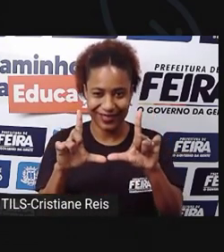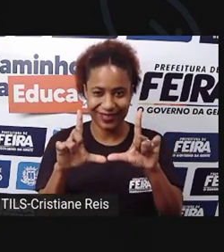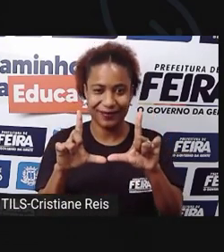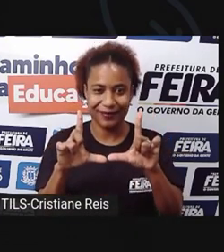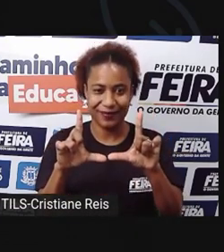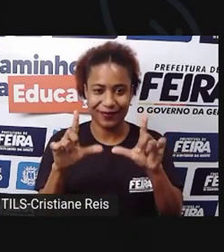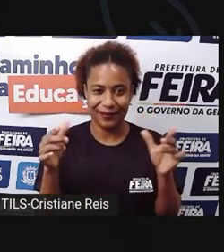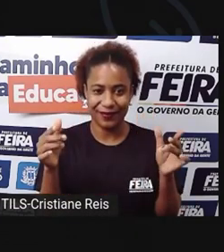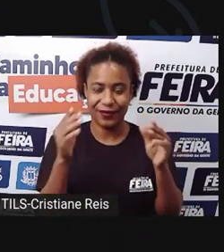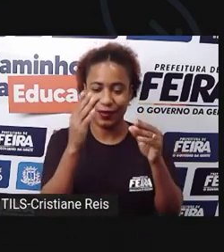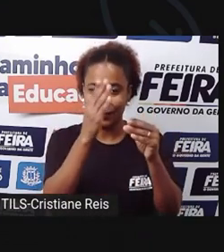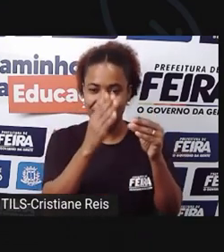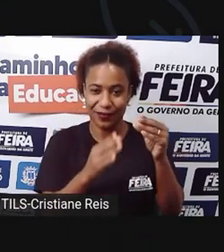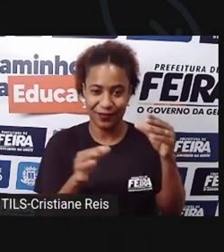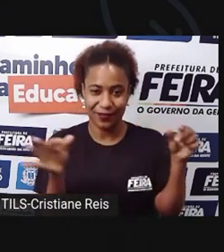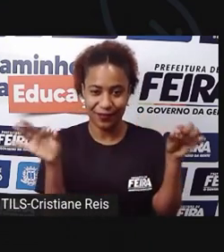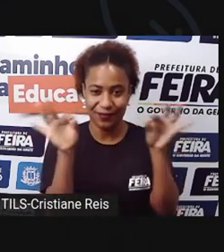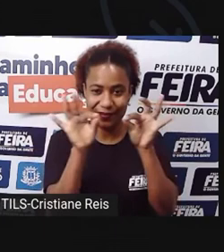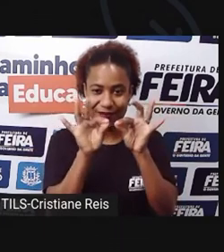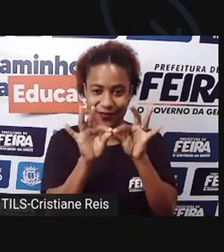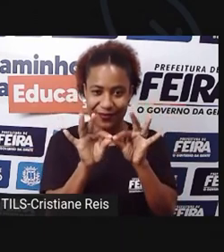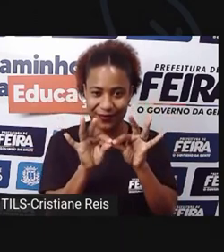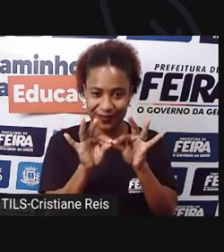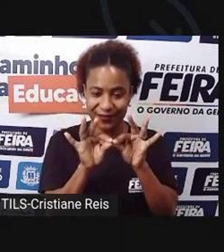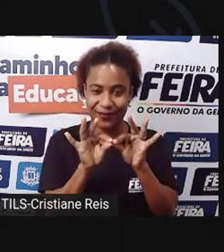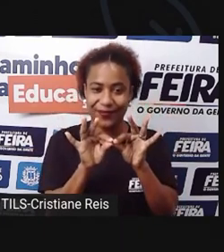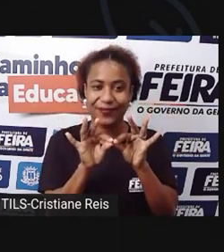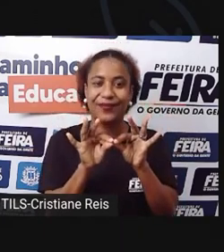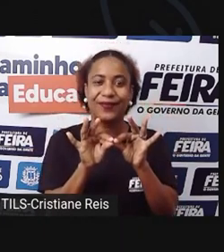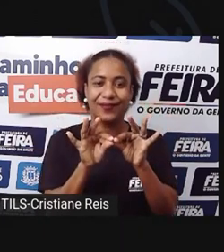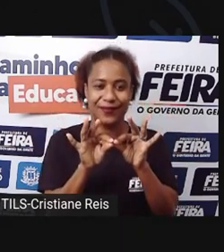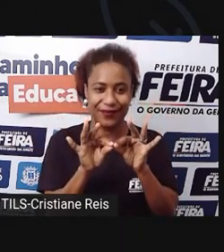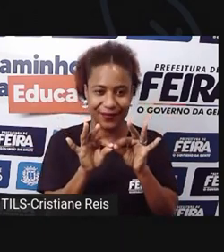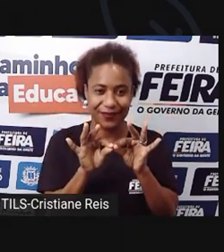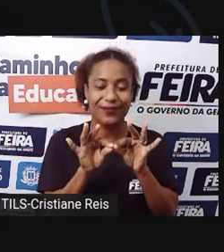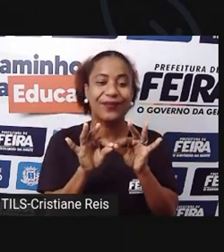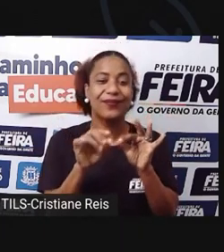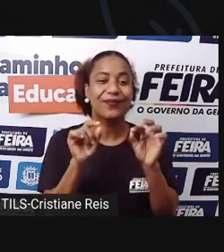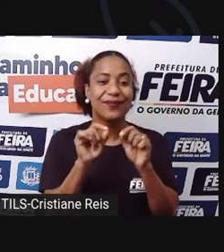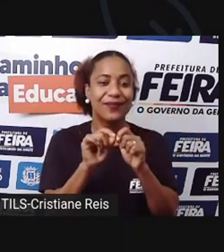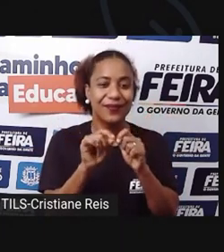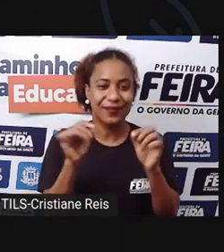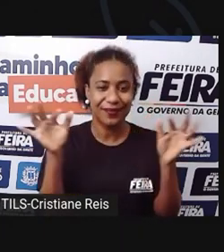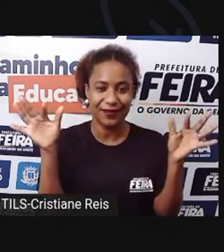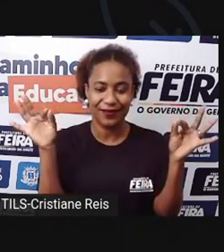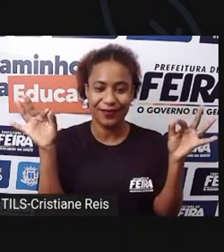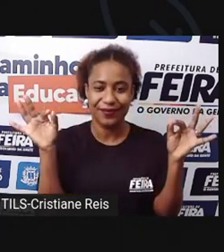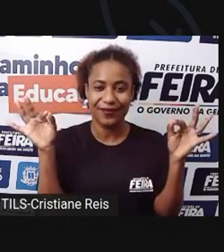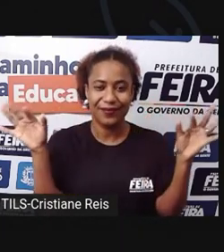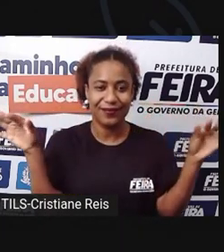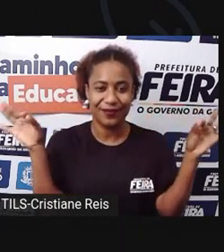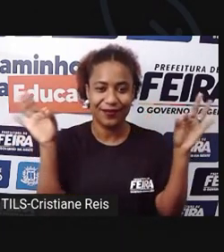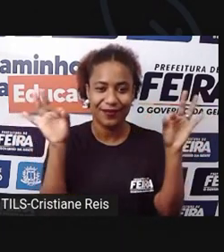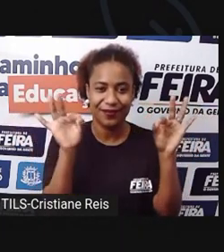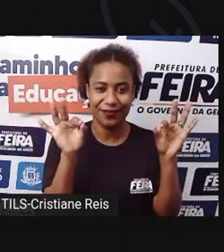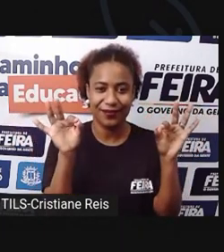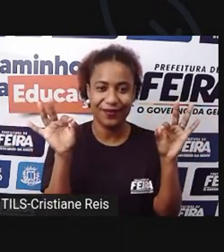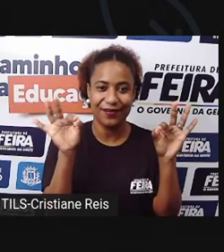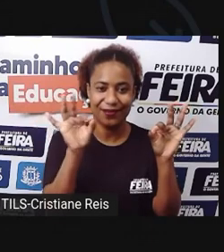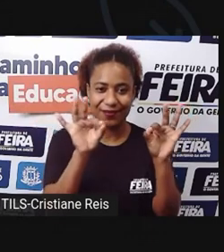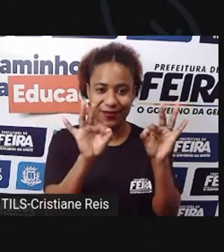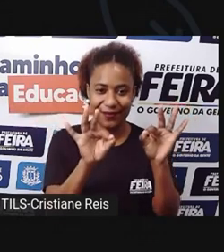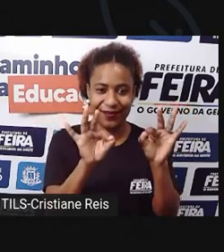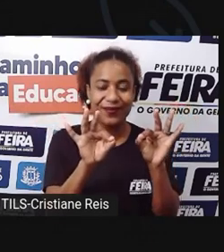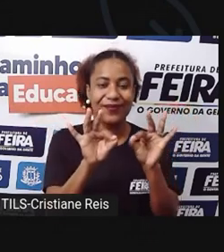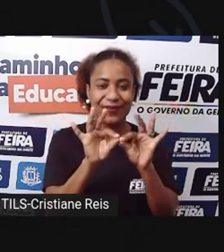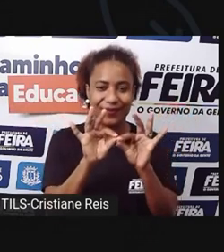marca ao meio, né, pra encontrar o triângulo. Encontrou o triângulo, pega essa dobrinha, leva ao meio, essa